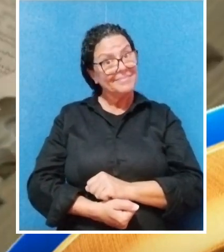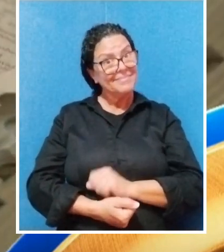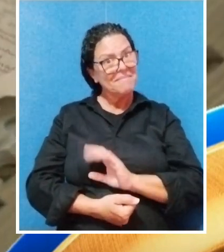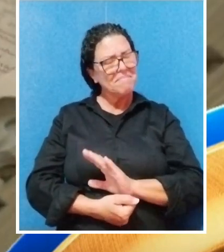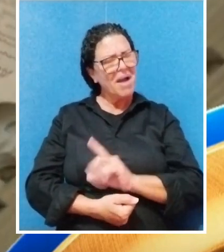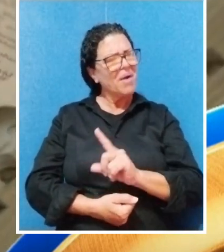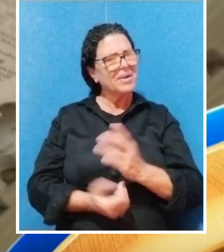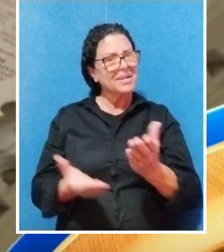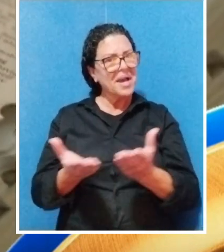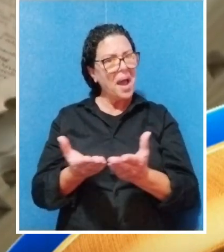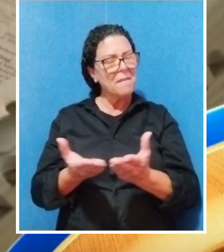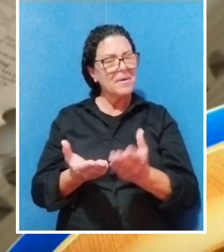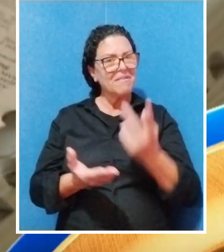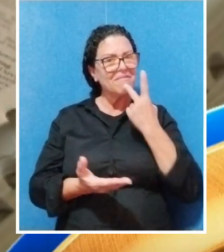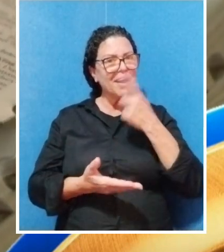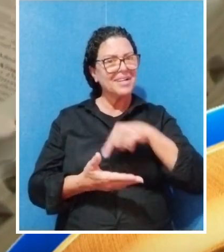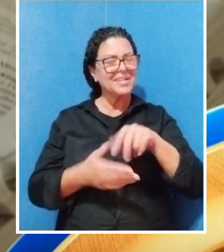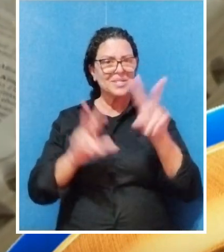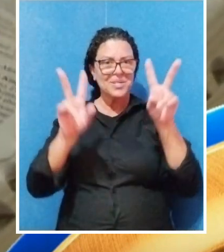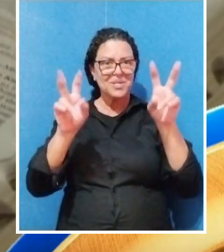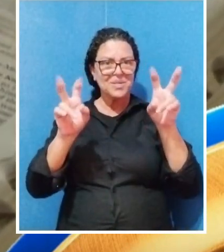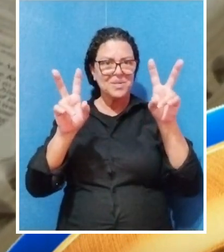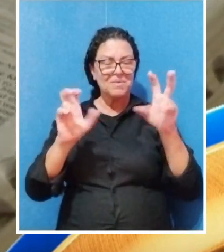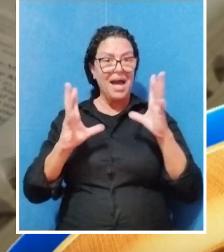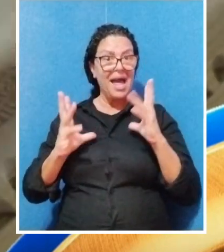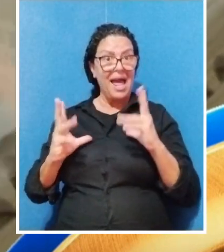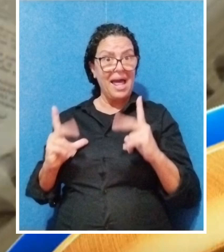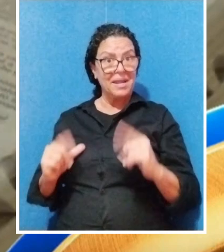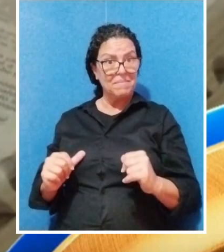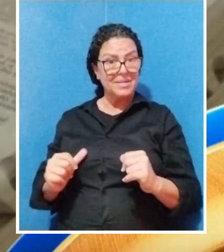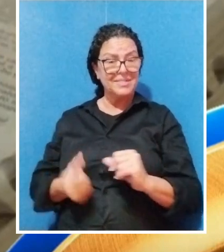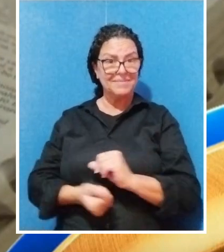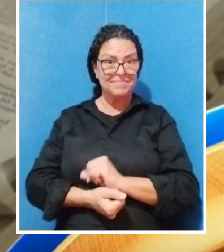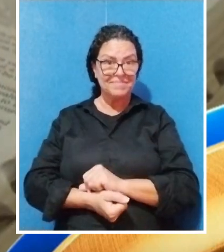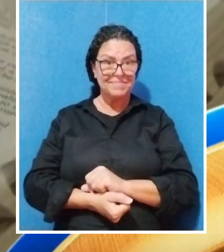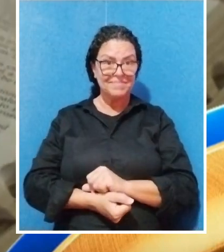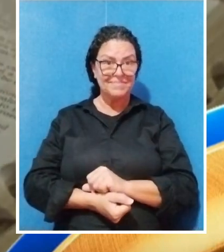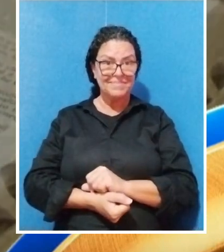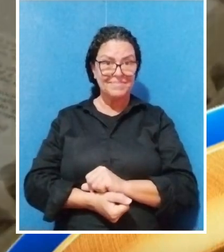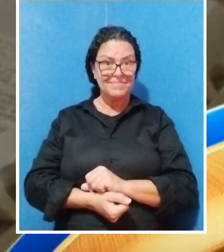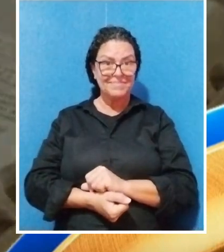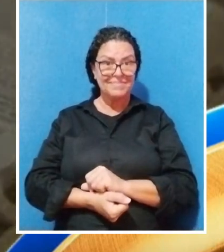Mas, o que a Bíblia diz sobre a limpeza?